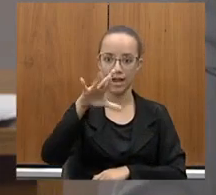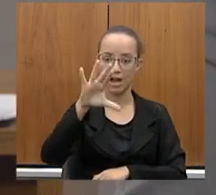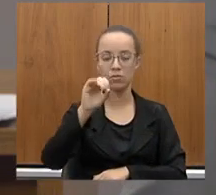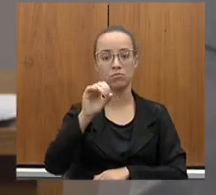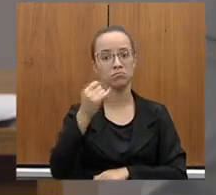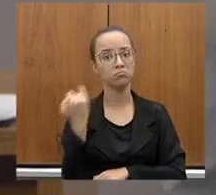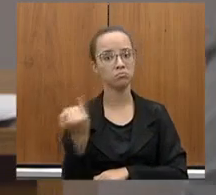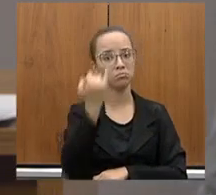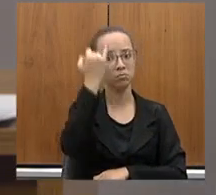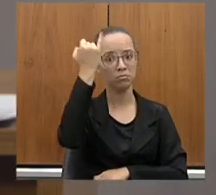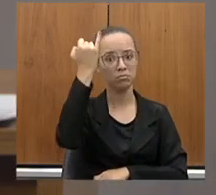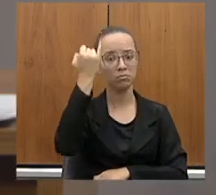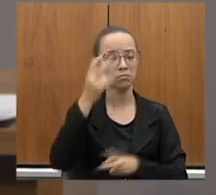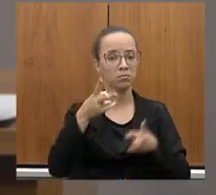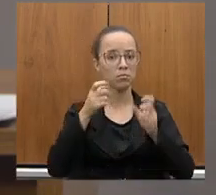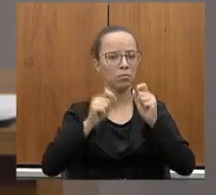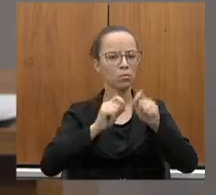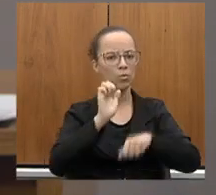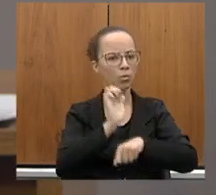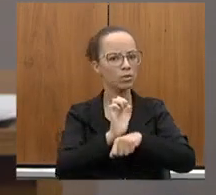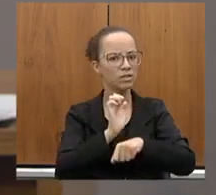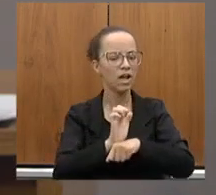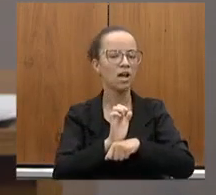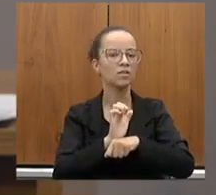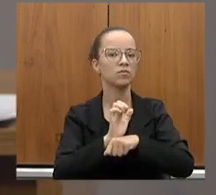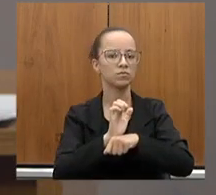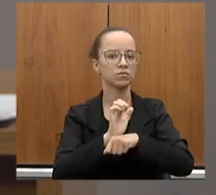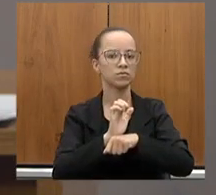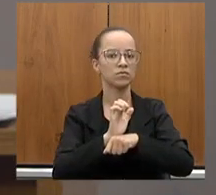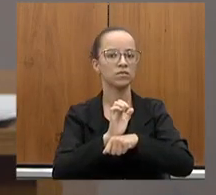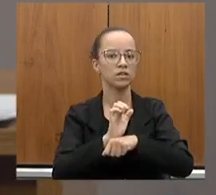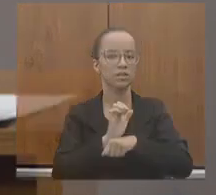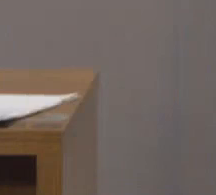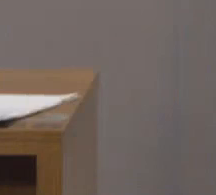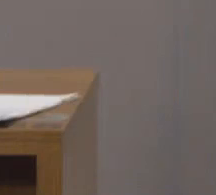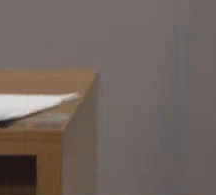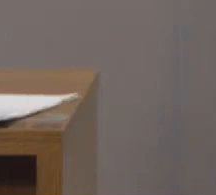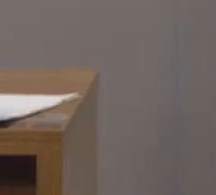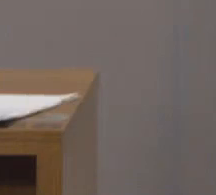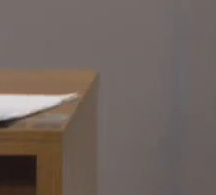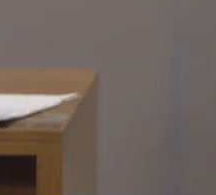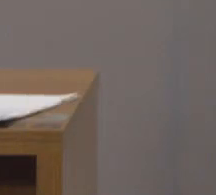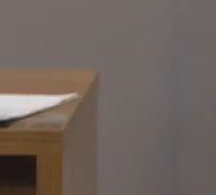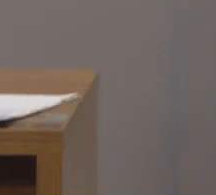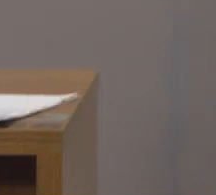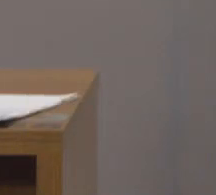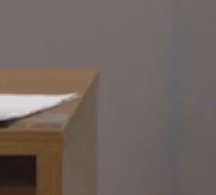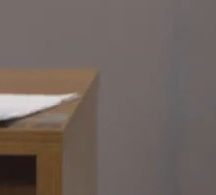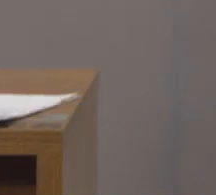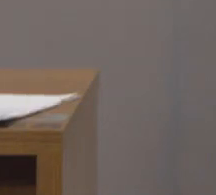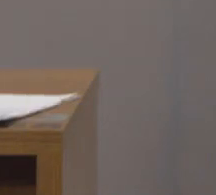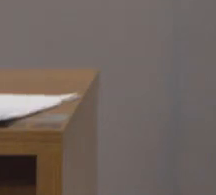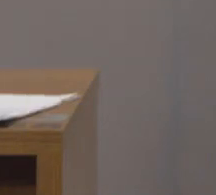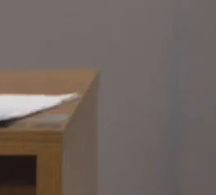o Estado vem articulando, junto ao DENIT, o alargamento